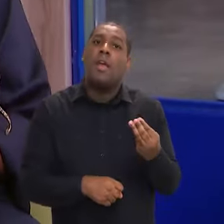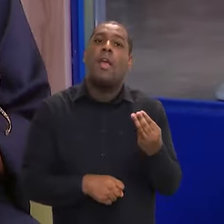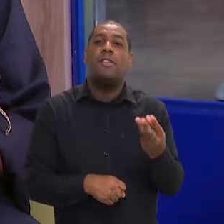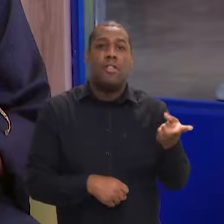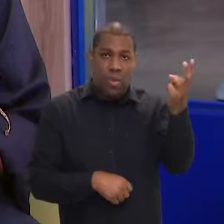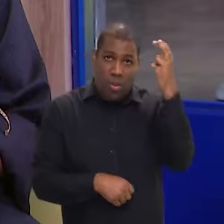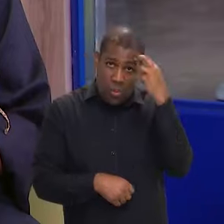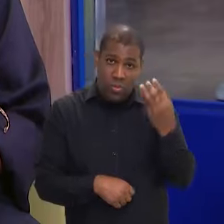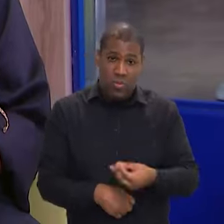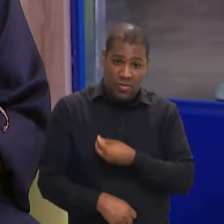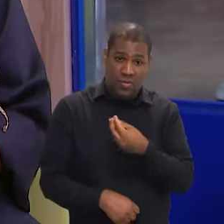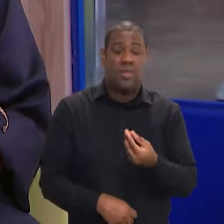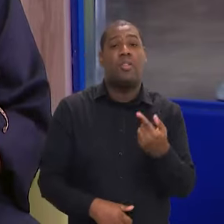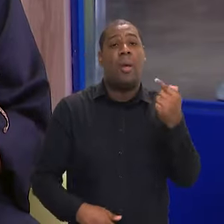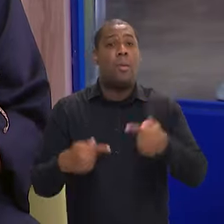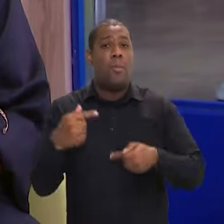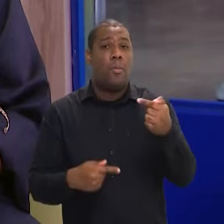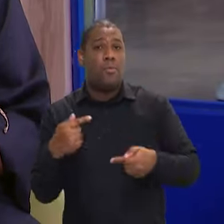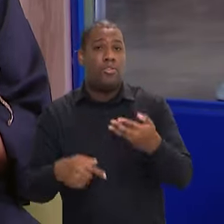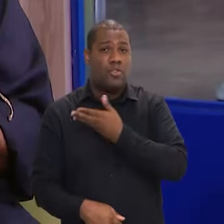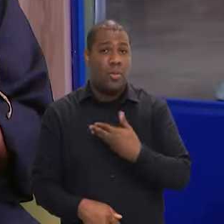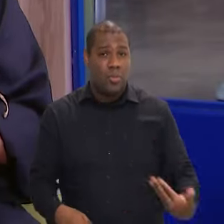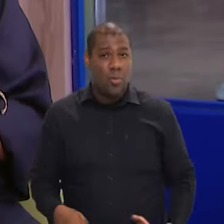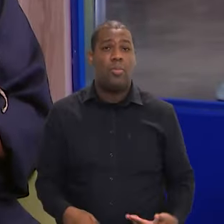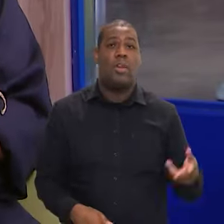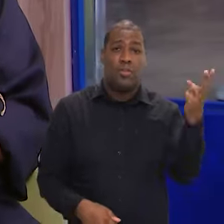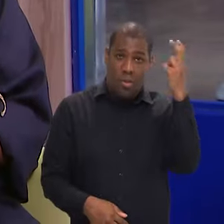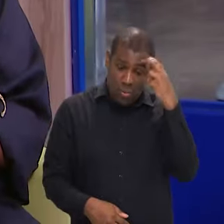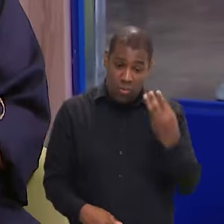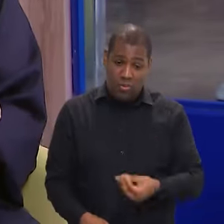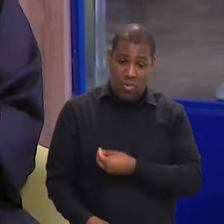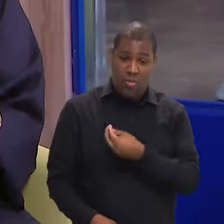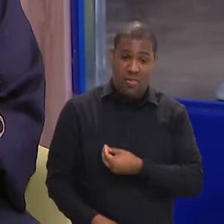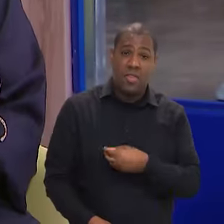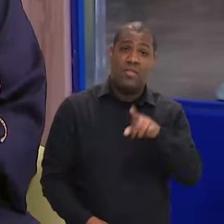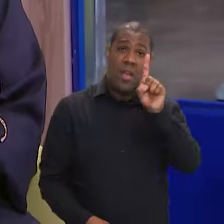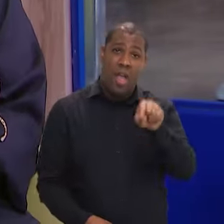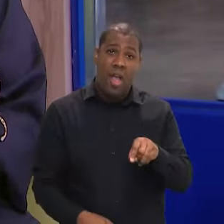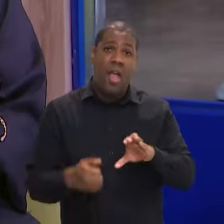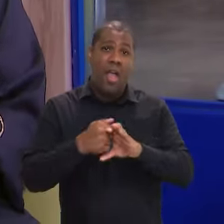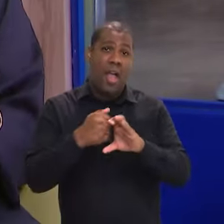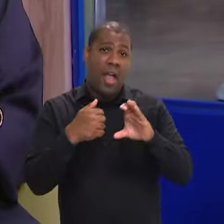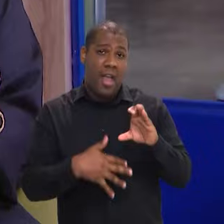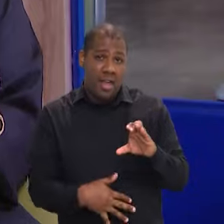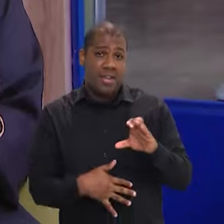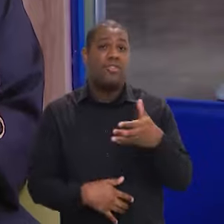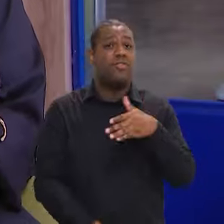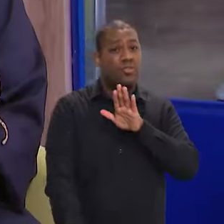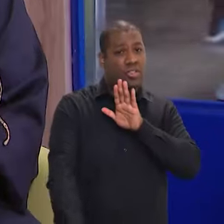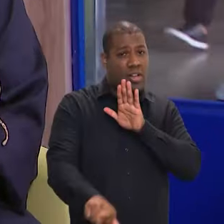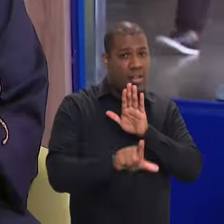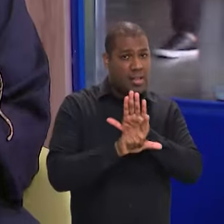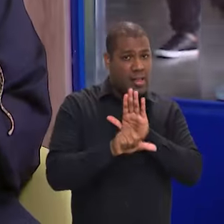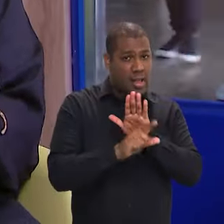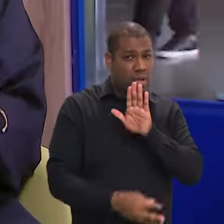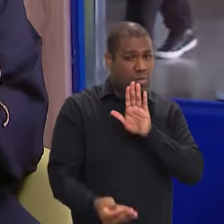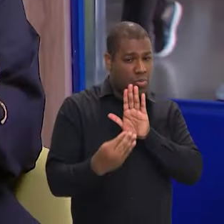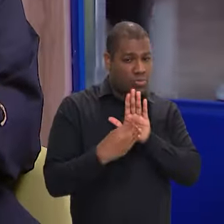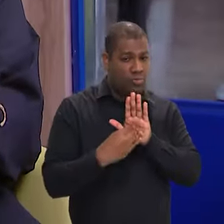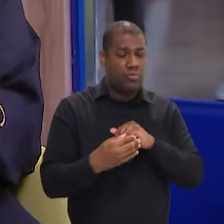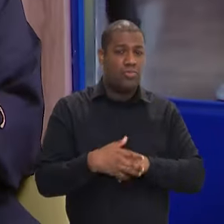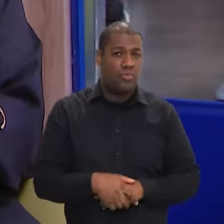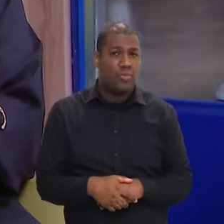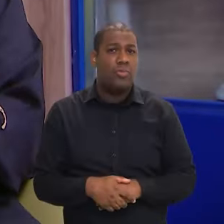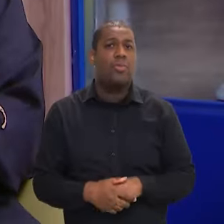Então essa política do Cultura Viva, ela é o conteúdo que está previsto em lei que